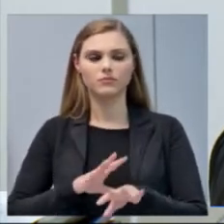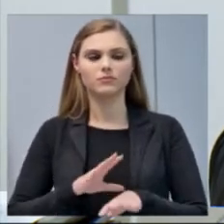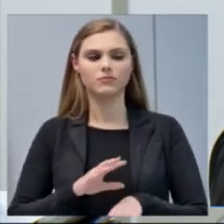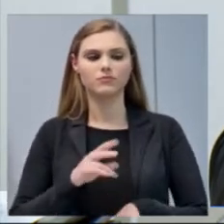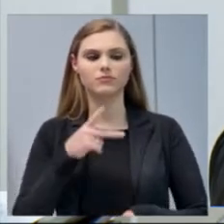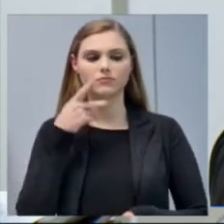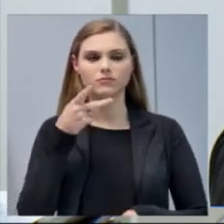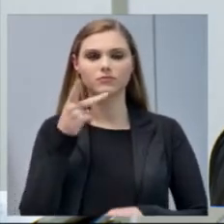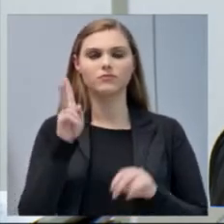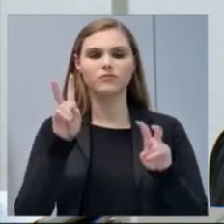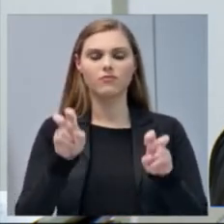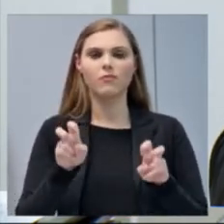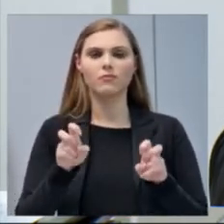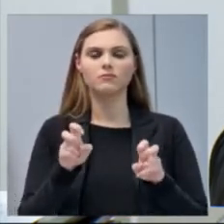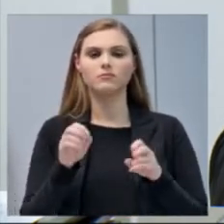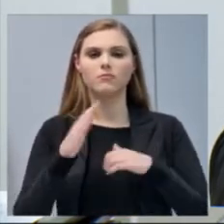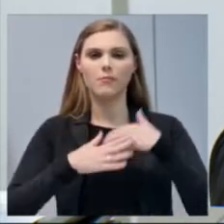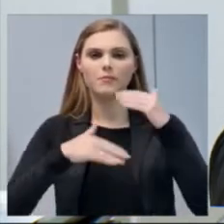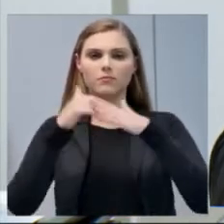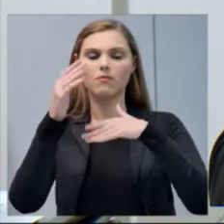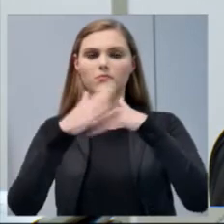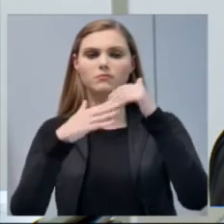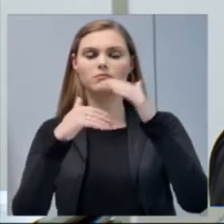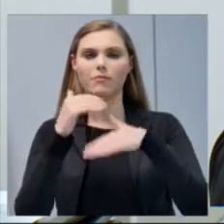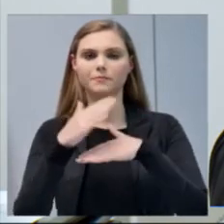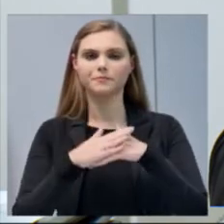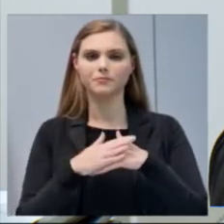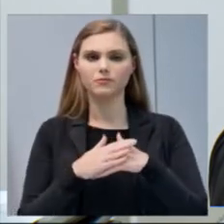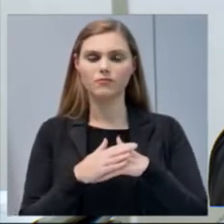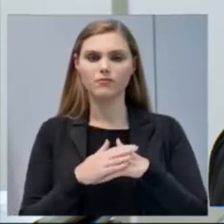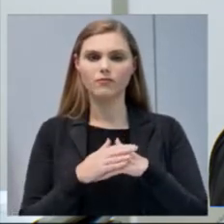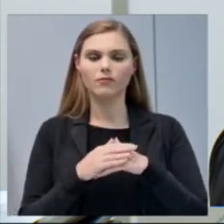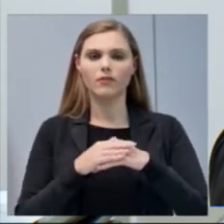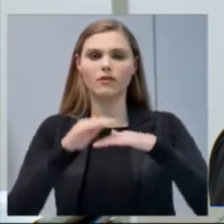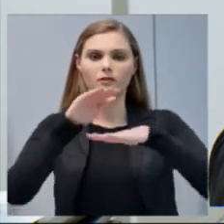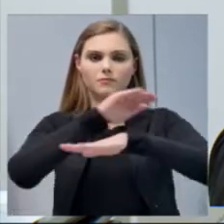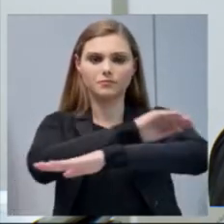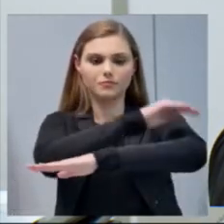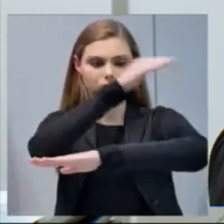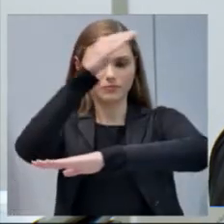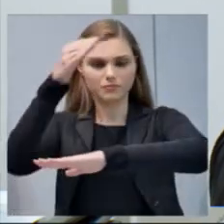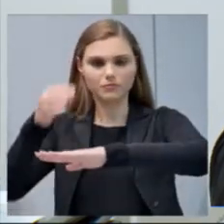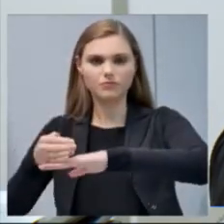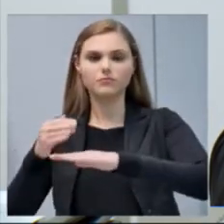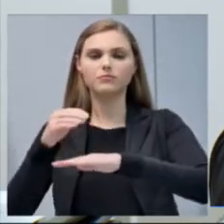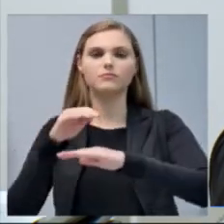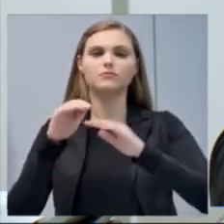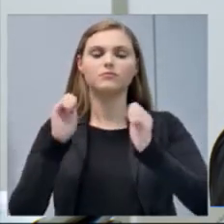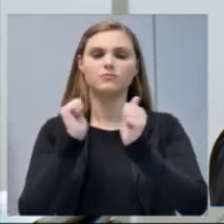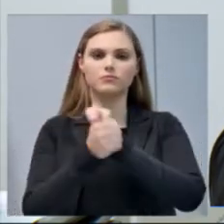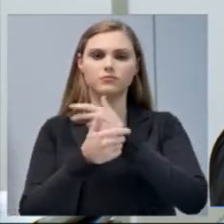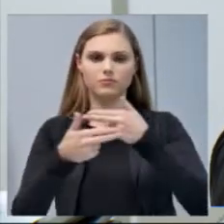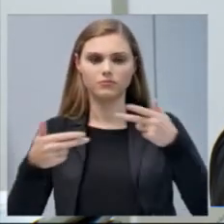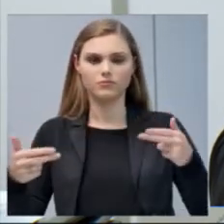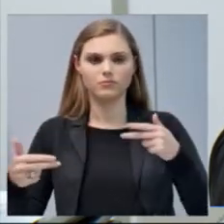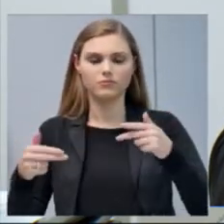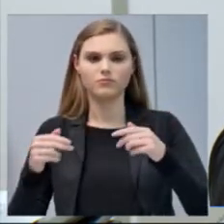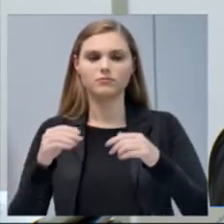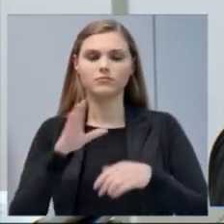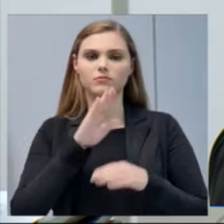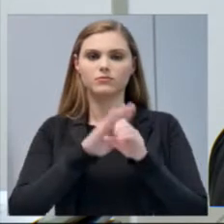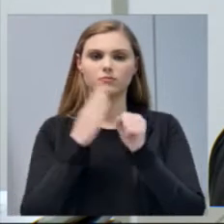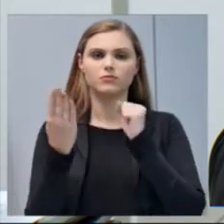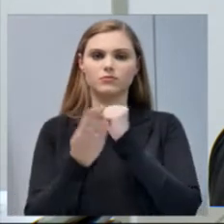indicação que solicitava a construção de cobertura na quadra de esportes da escola Augusto Colato, no bairro Colato.